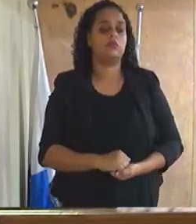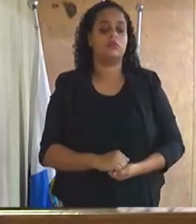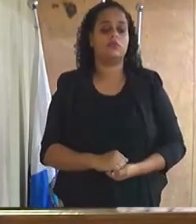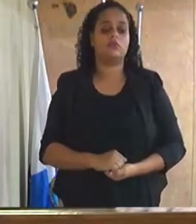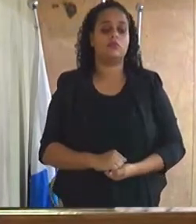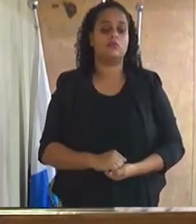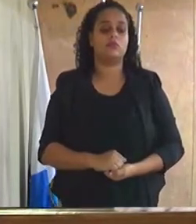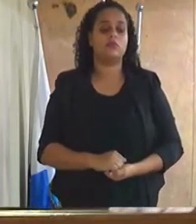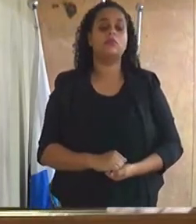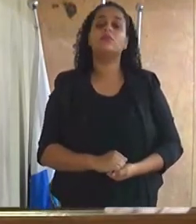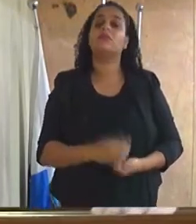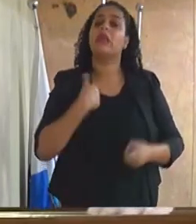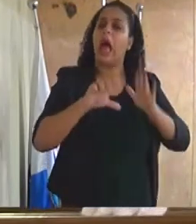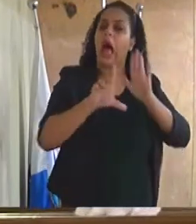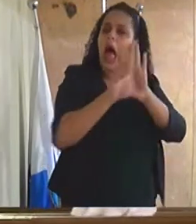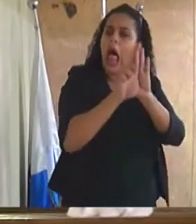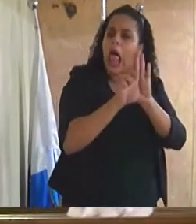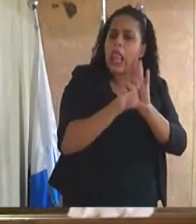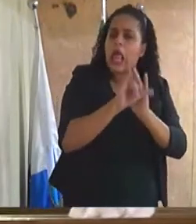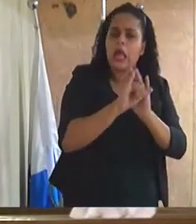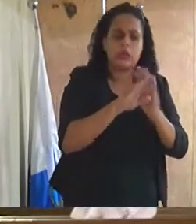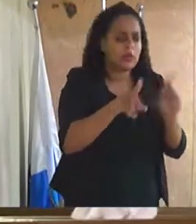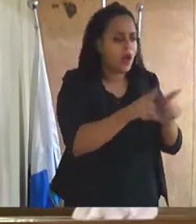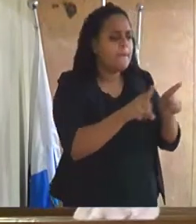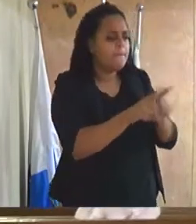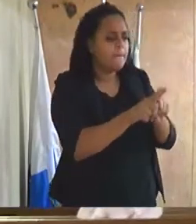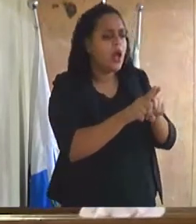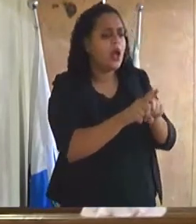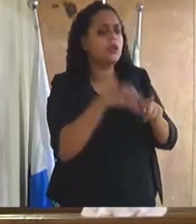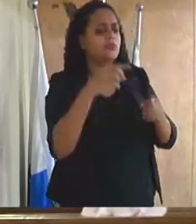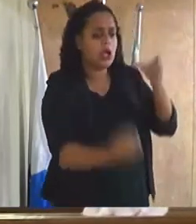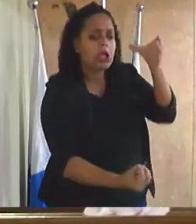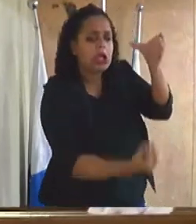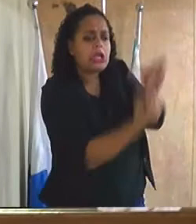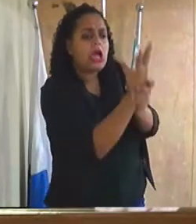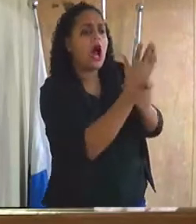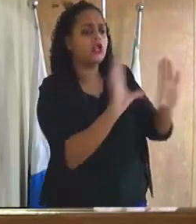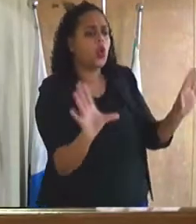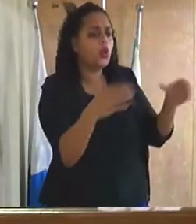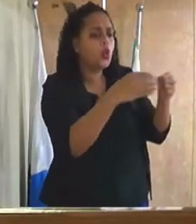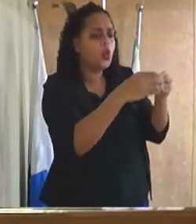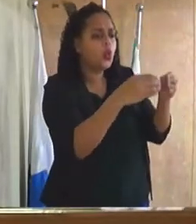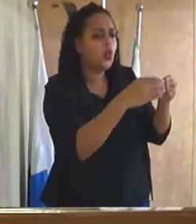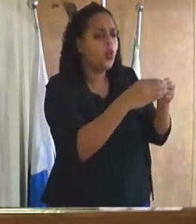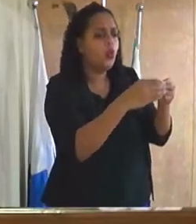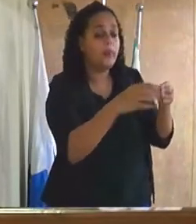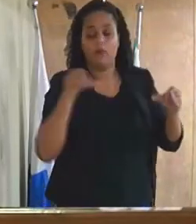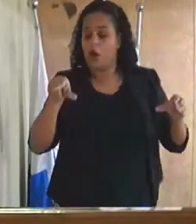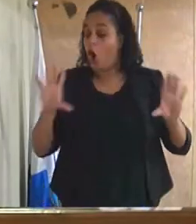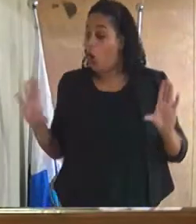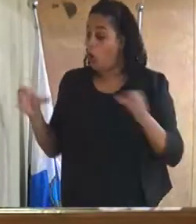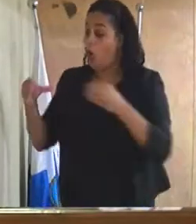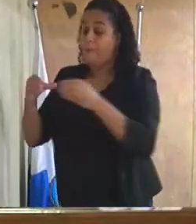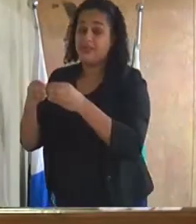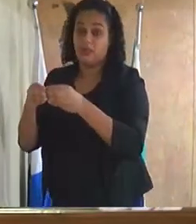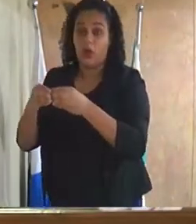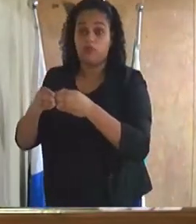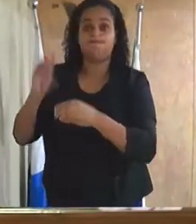além dessa comissão especial temos uma comissão permanente de saúde